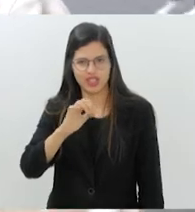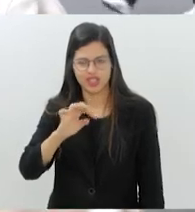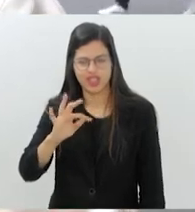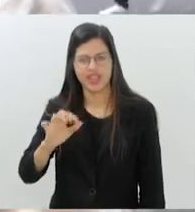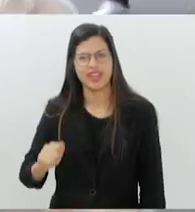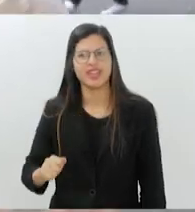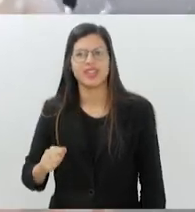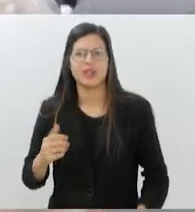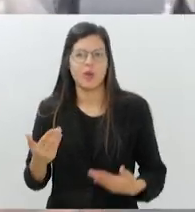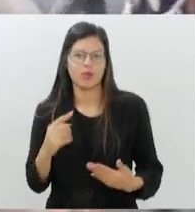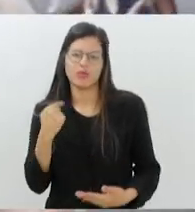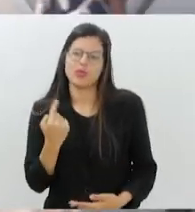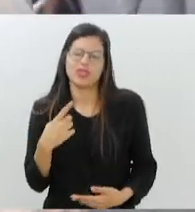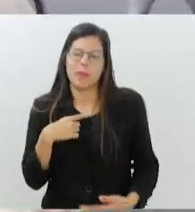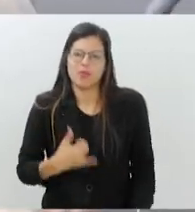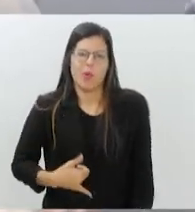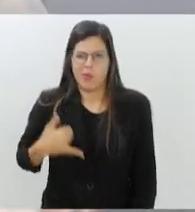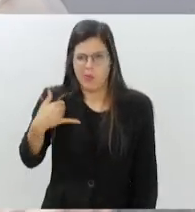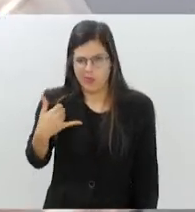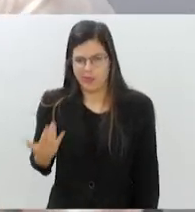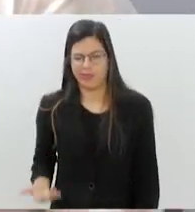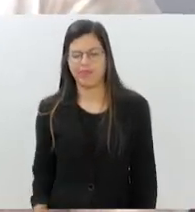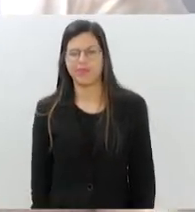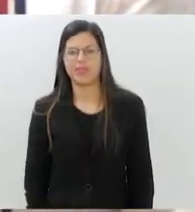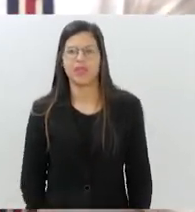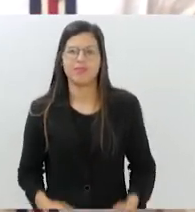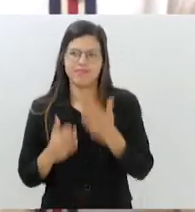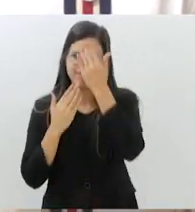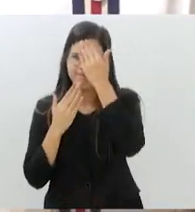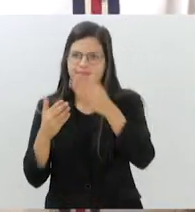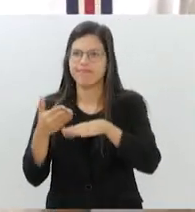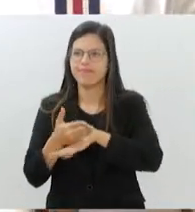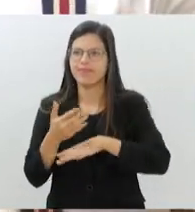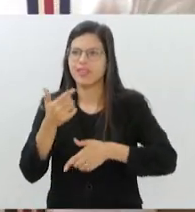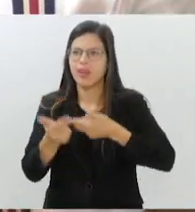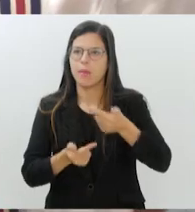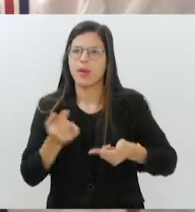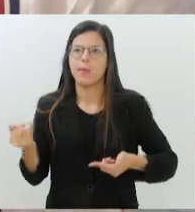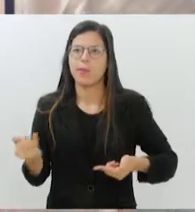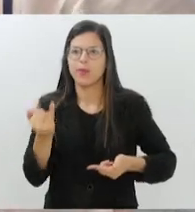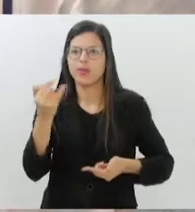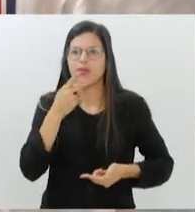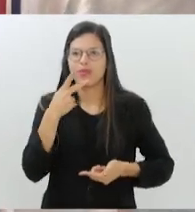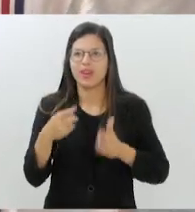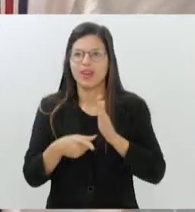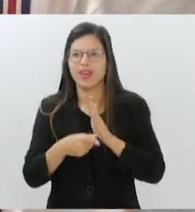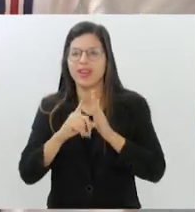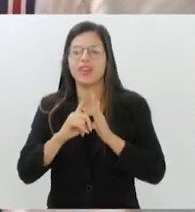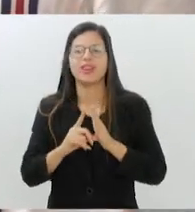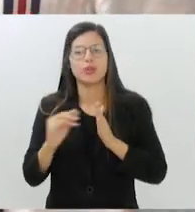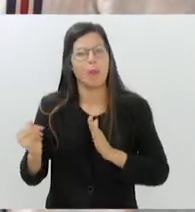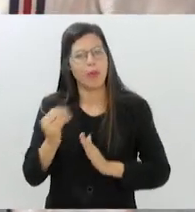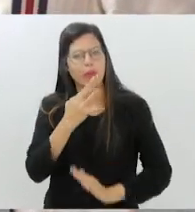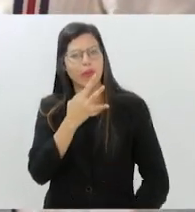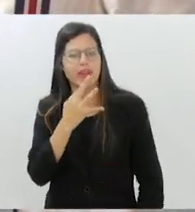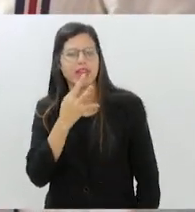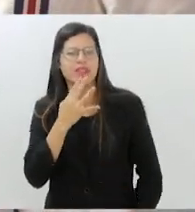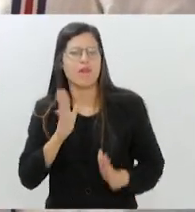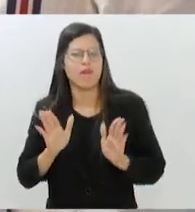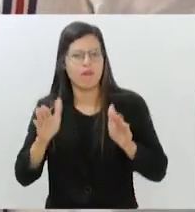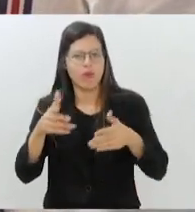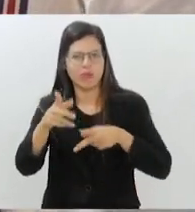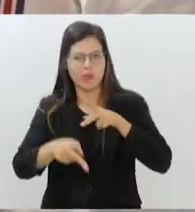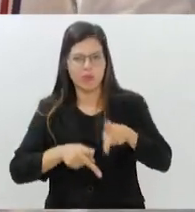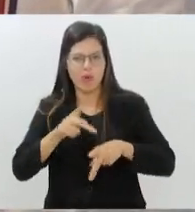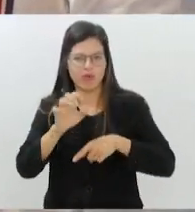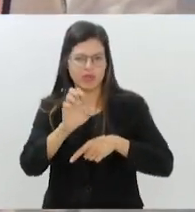com muito orgulho. Cláudio, muito obrigado pela sua participação. Vicente, um trabalho muito importante, como eu disse anteriormente, que vale a pena conhecer, voltado para a população de todo